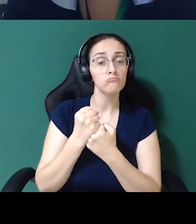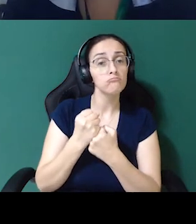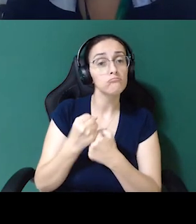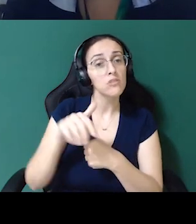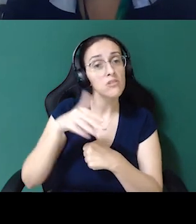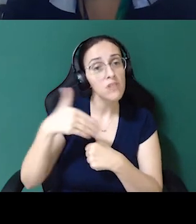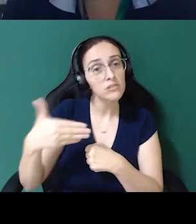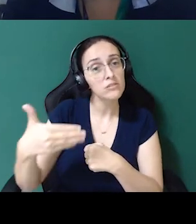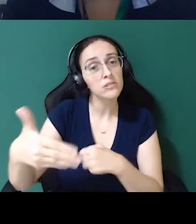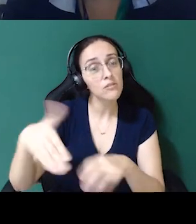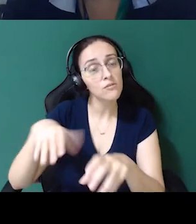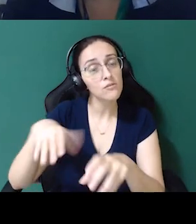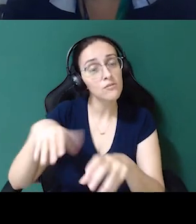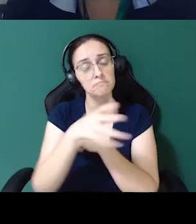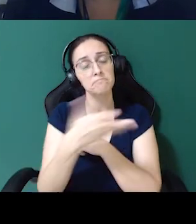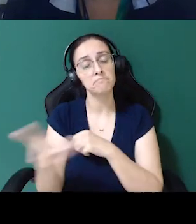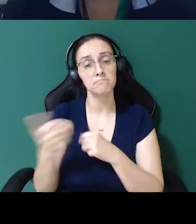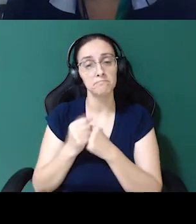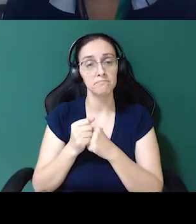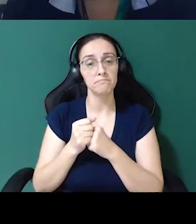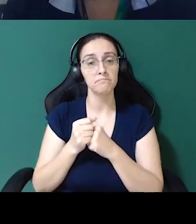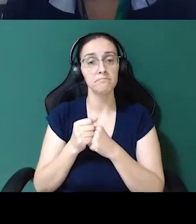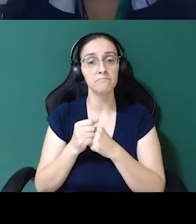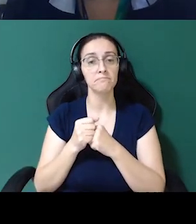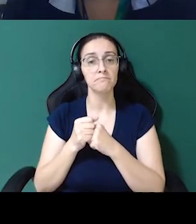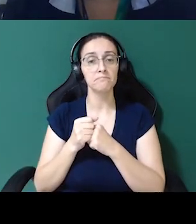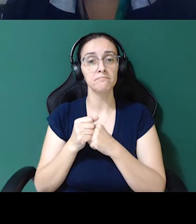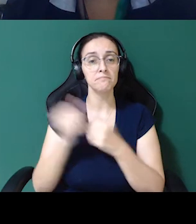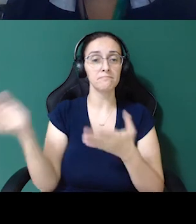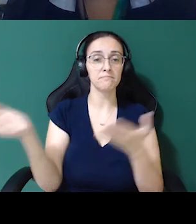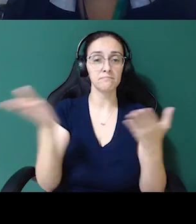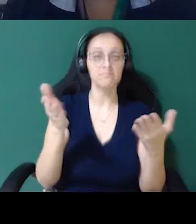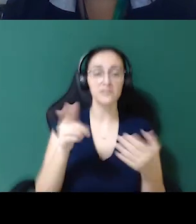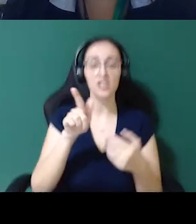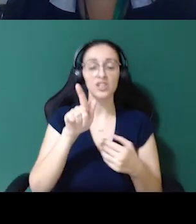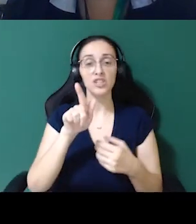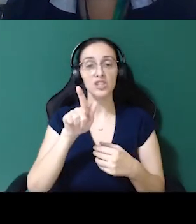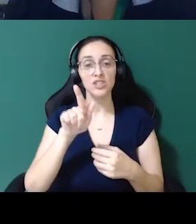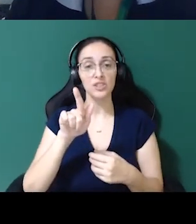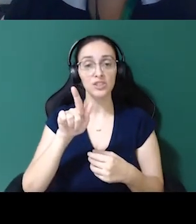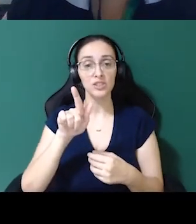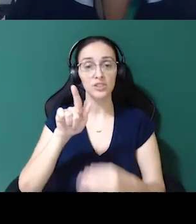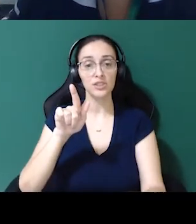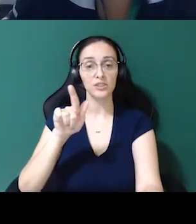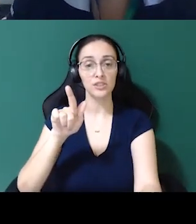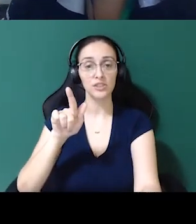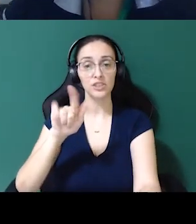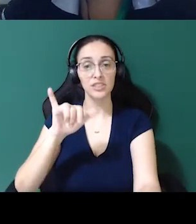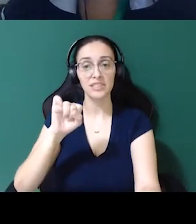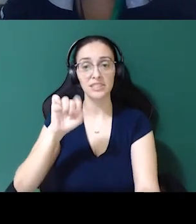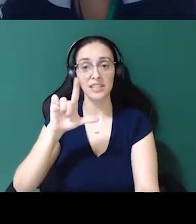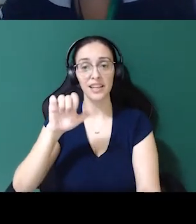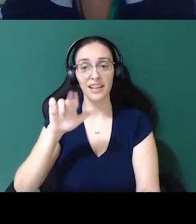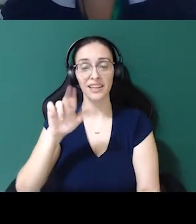né, hoje aqui, deixa eu trazer aqui, ó, a Gislene, a Gislene entrou em Bom Dia,